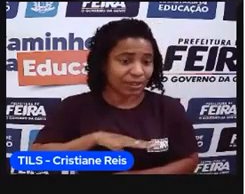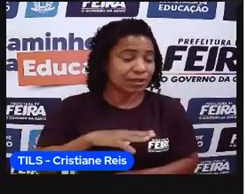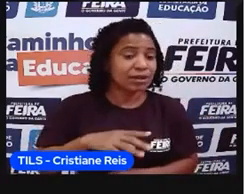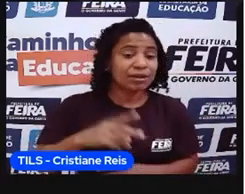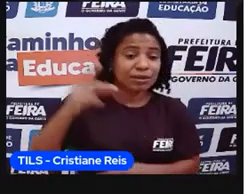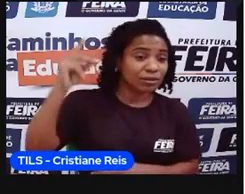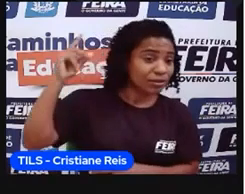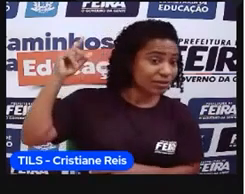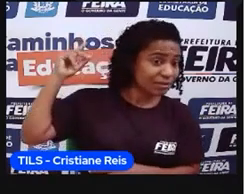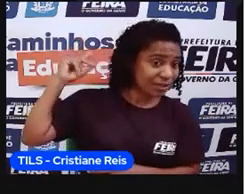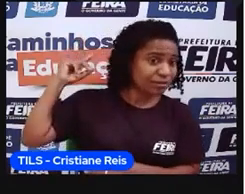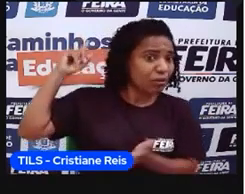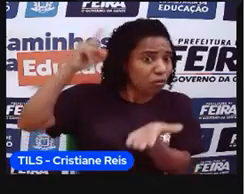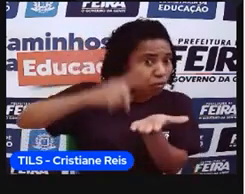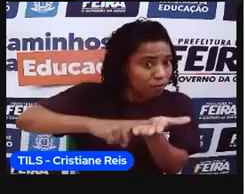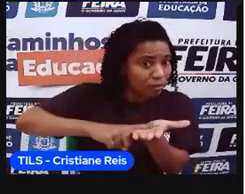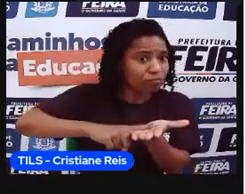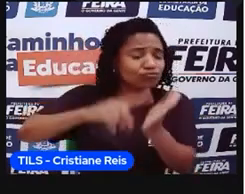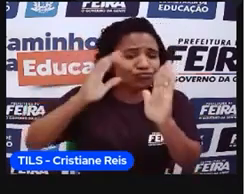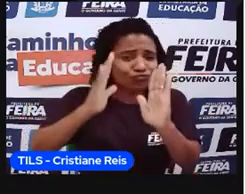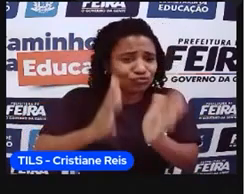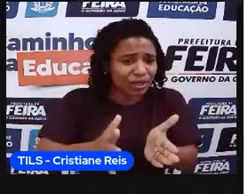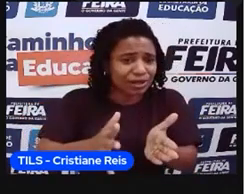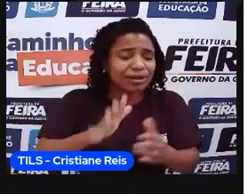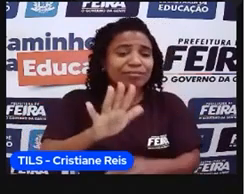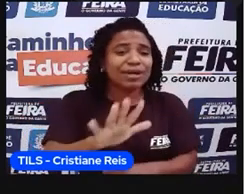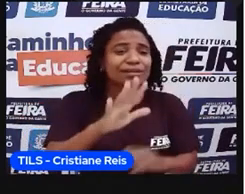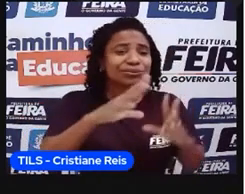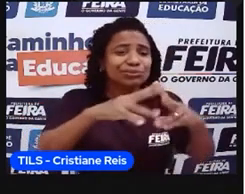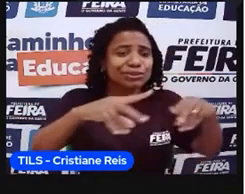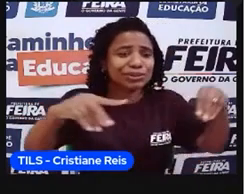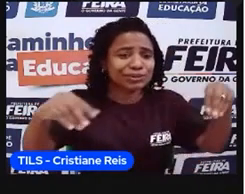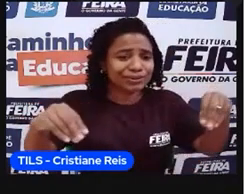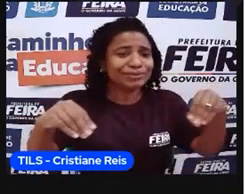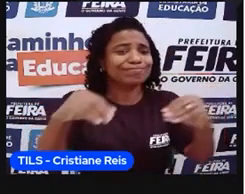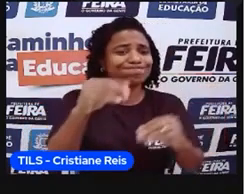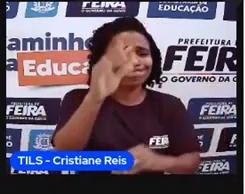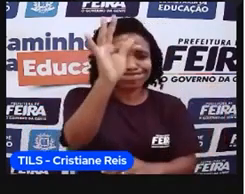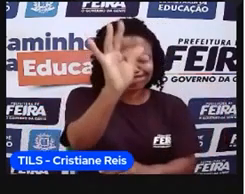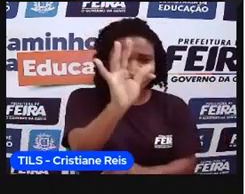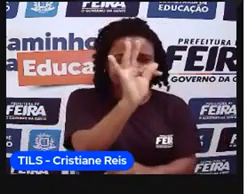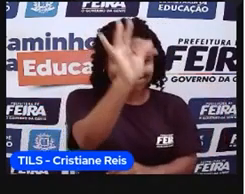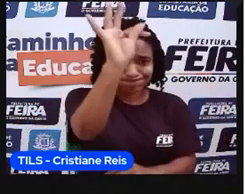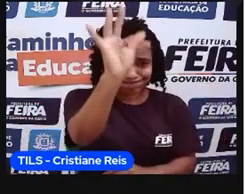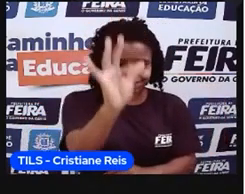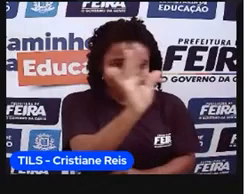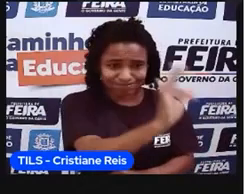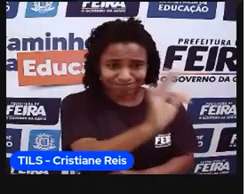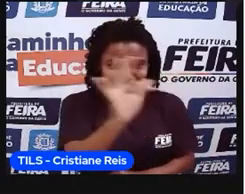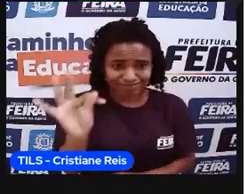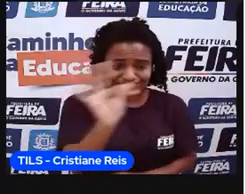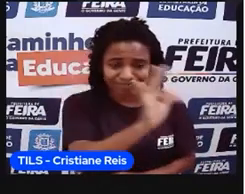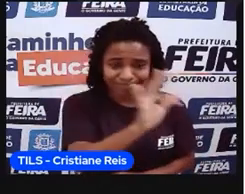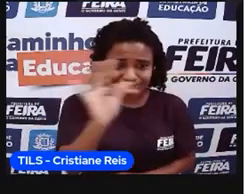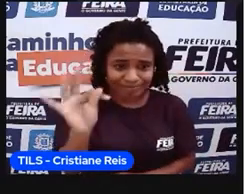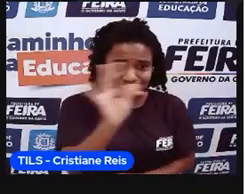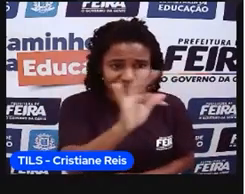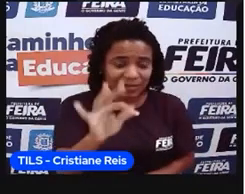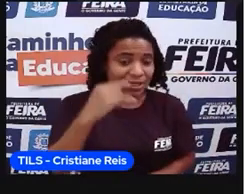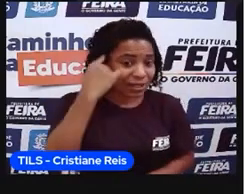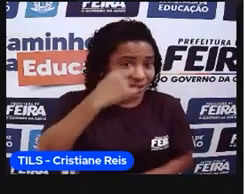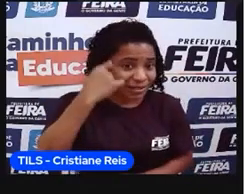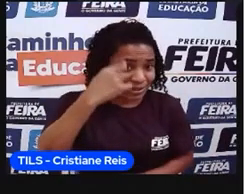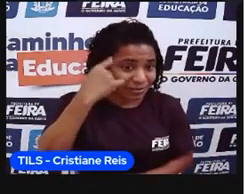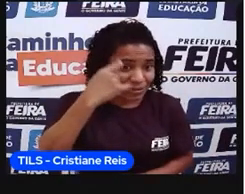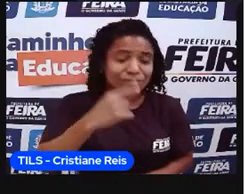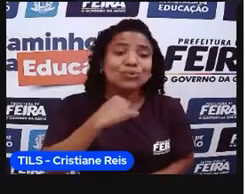e aí, consequentemente, foi cedendo esses espaços, até porque a Espanha não conseguiu direito adentrar esse território, porque aqui tem